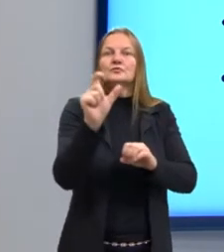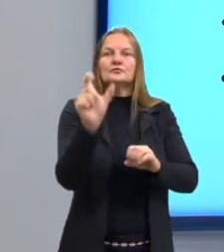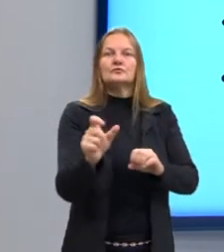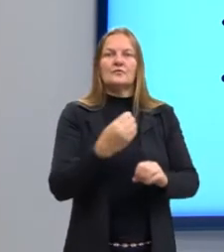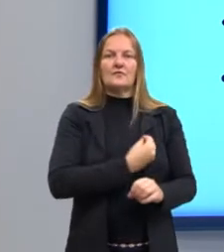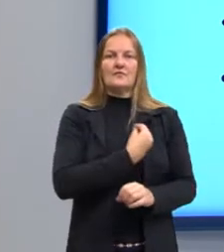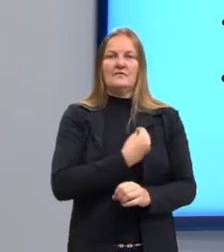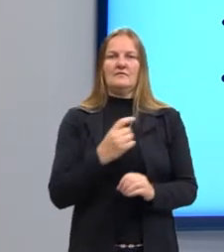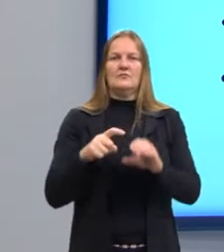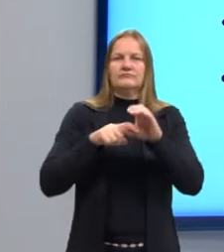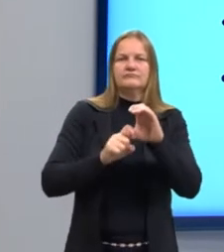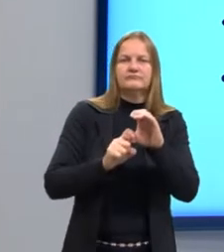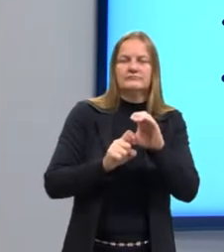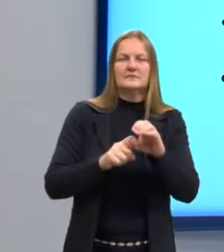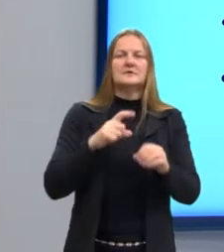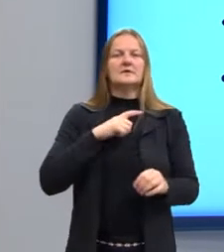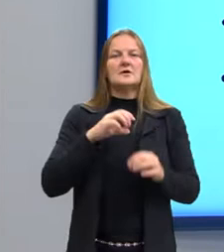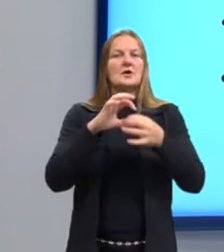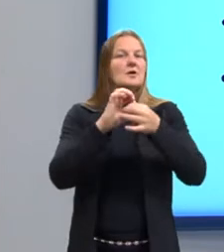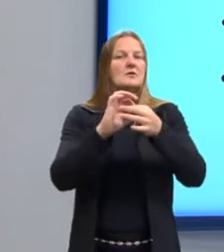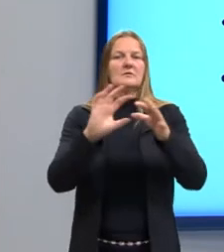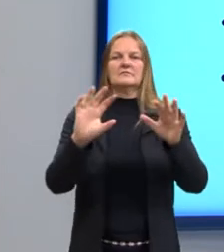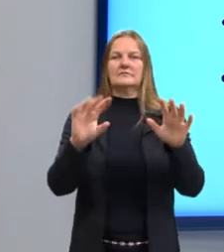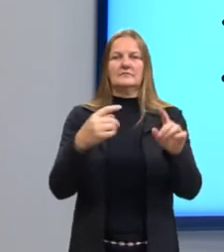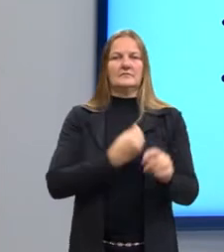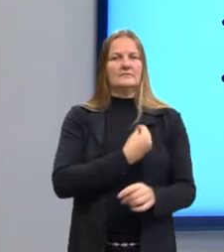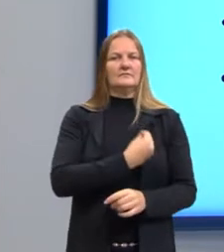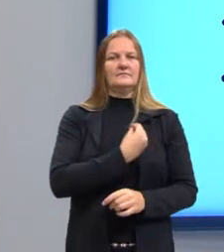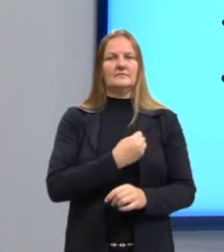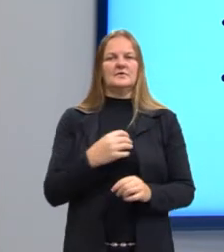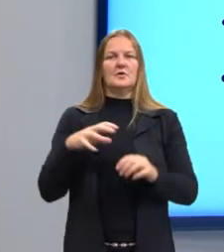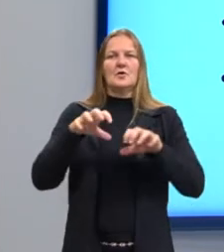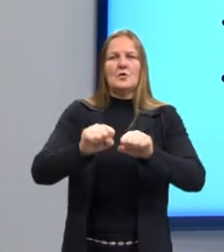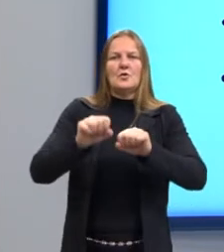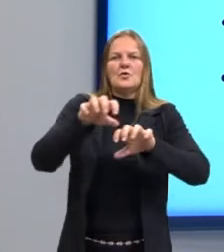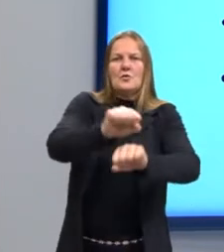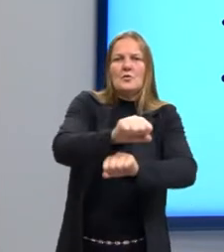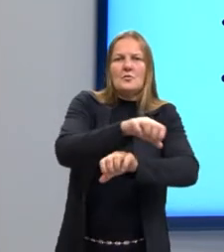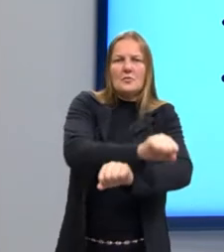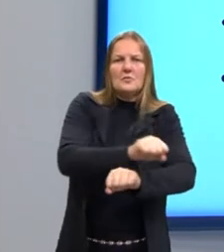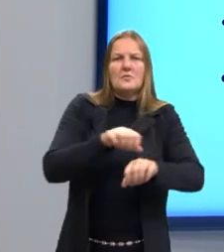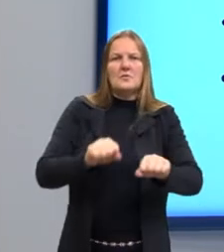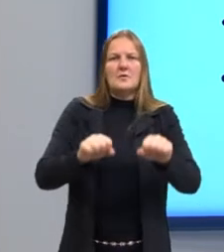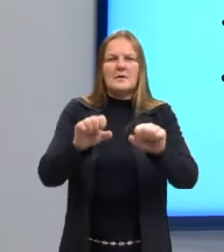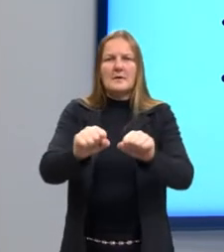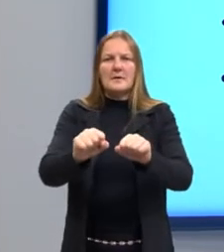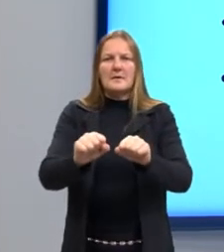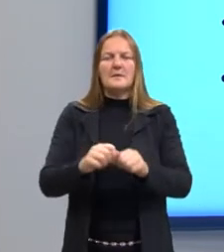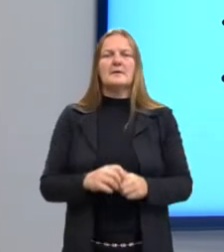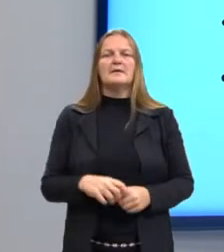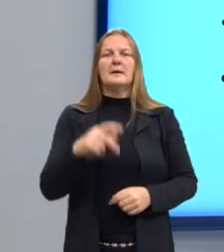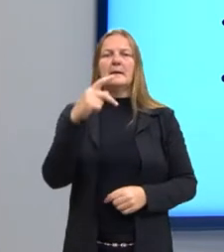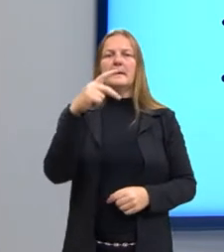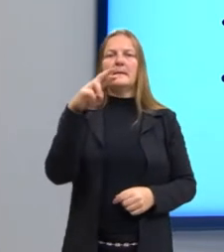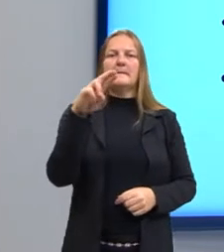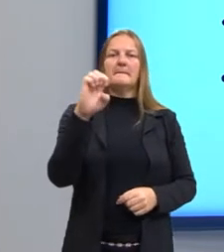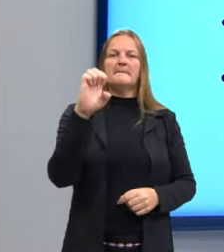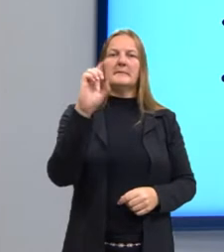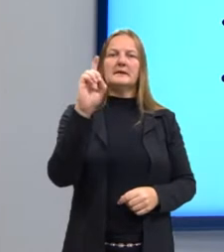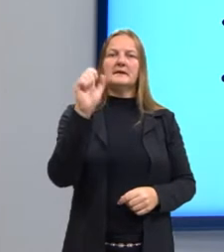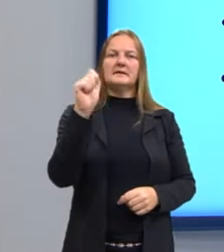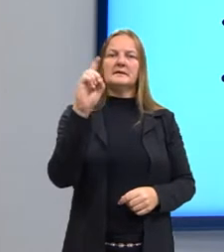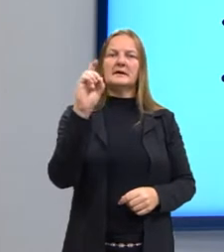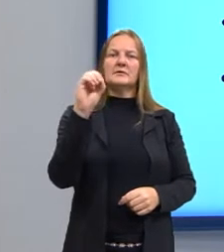Também eles podem ter vida livre, atuando como predadores, entre aspas, Porque eles vão lá buscar o seu alimento,